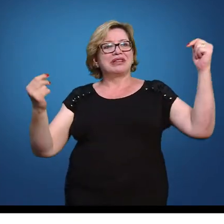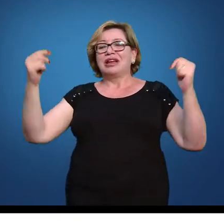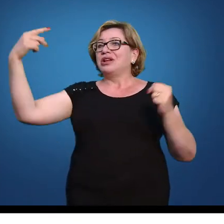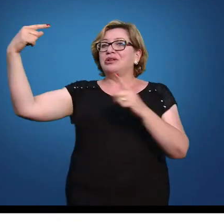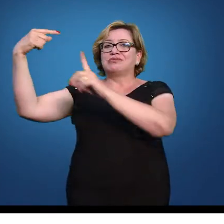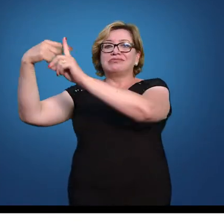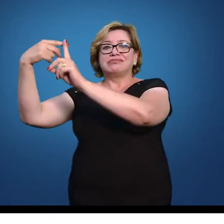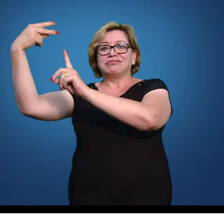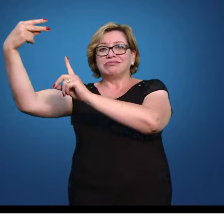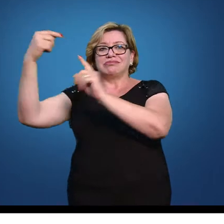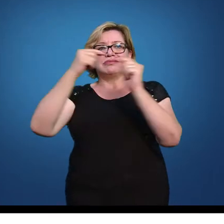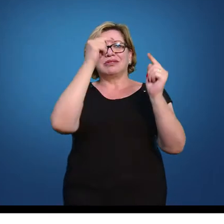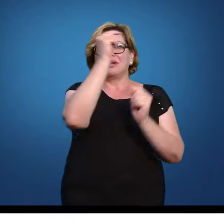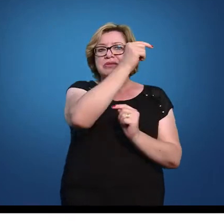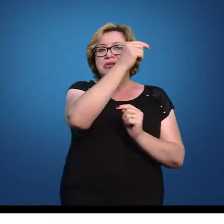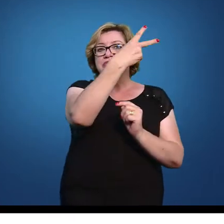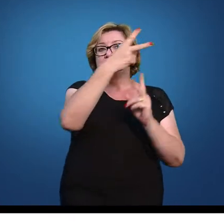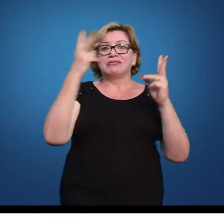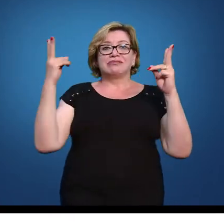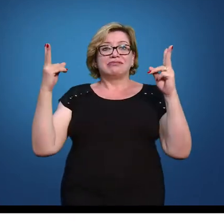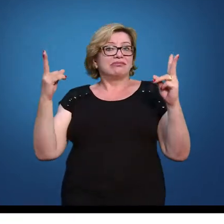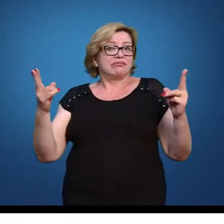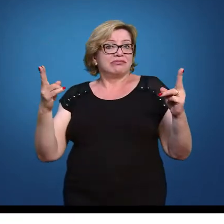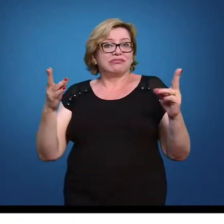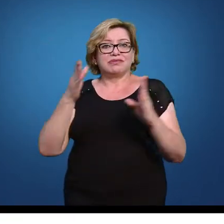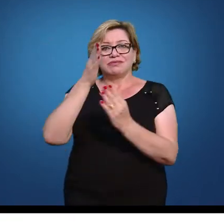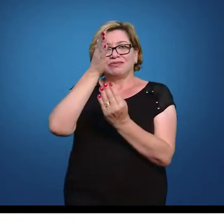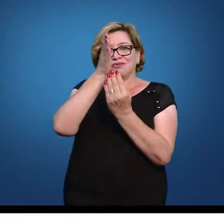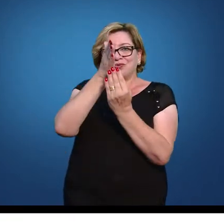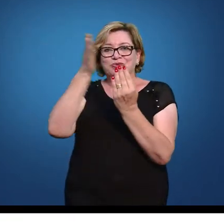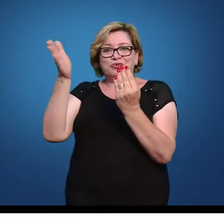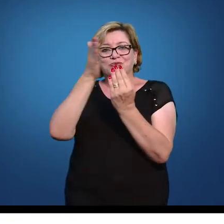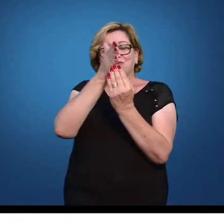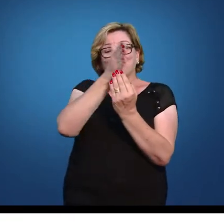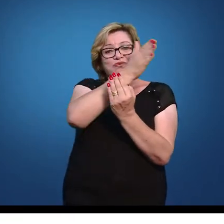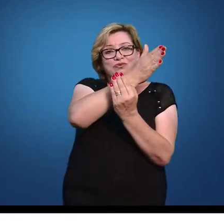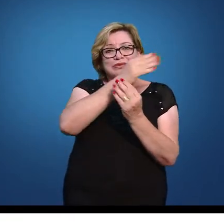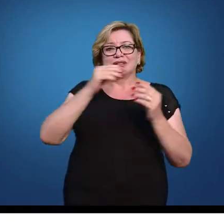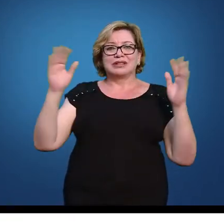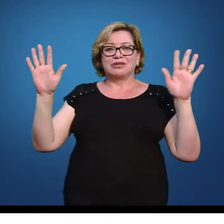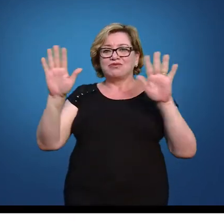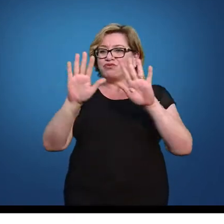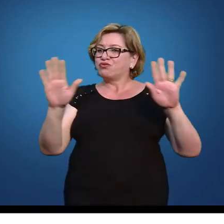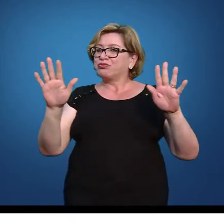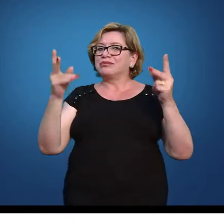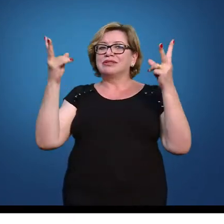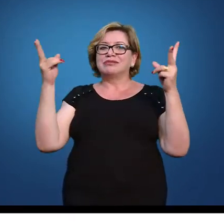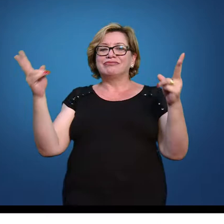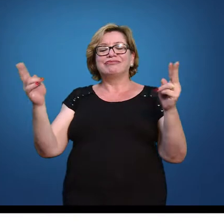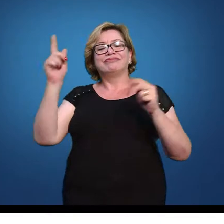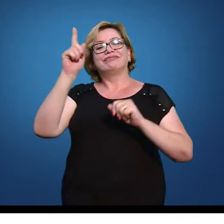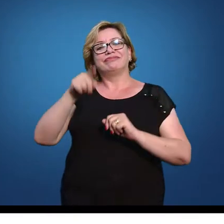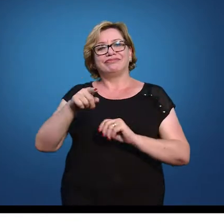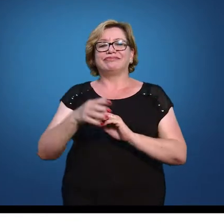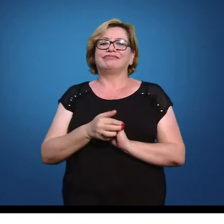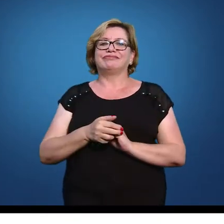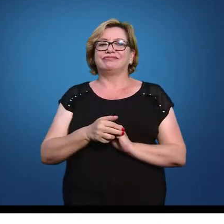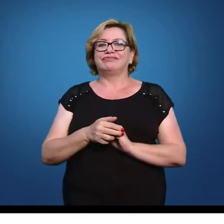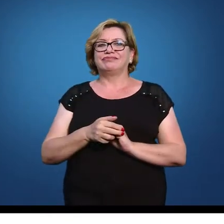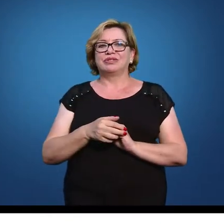2. Ou seja, esse pedaço aqui também equivale a 0 47 72.